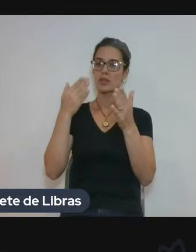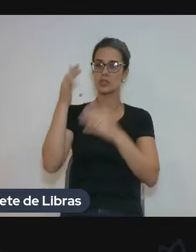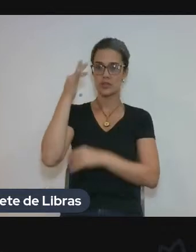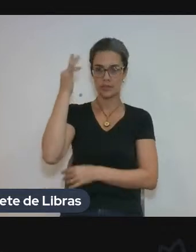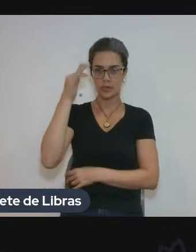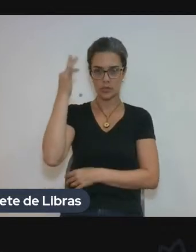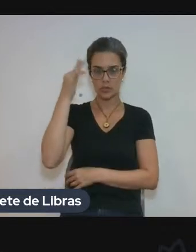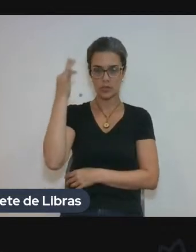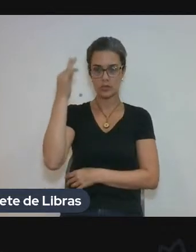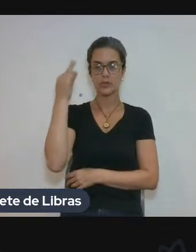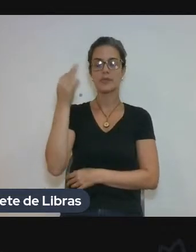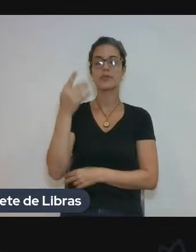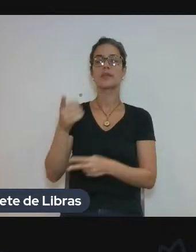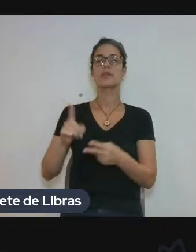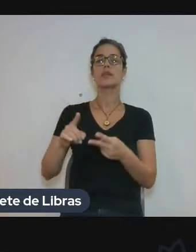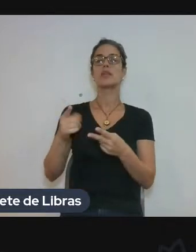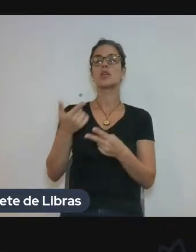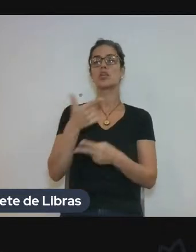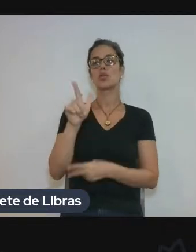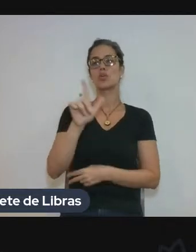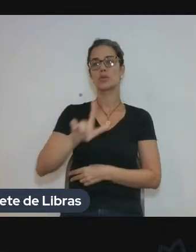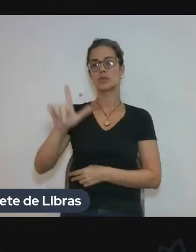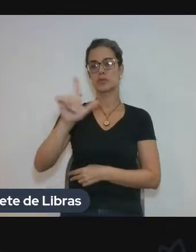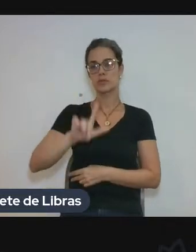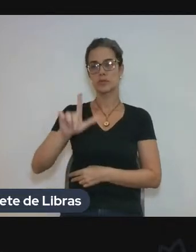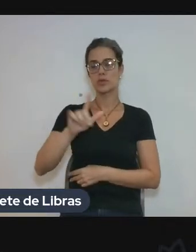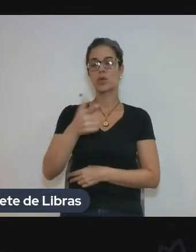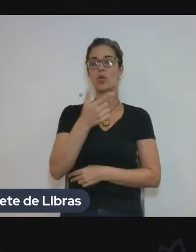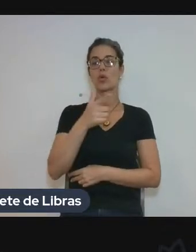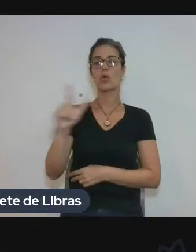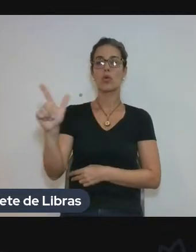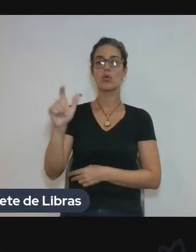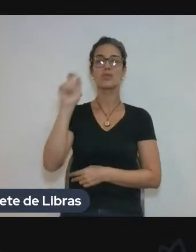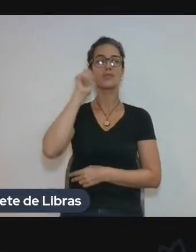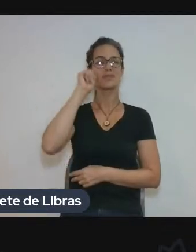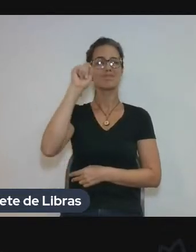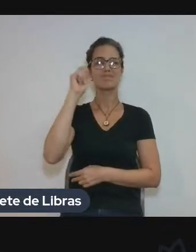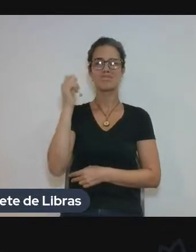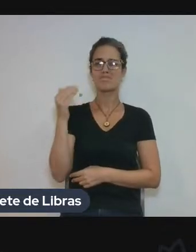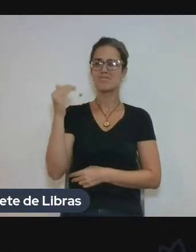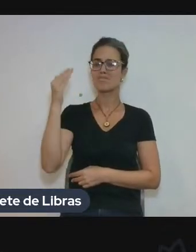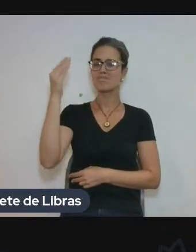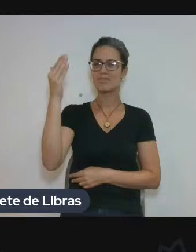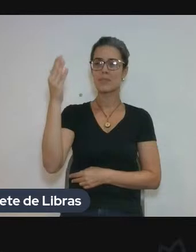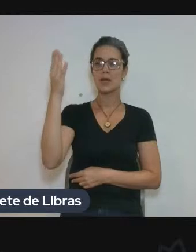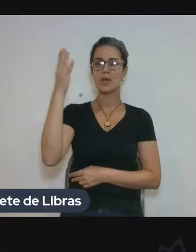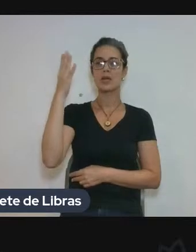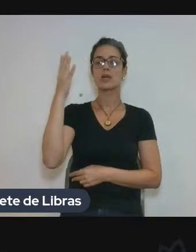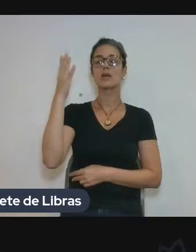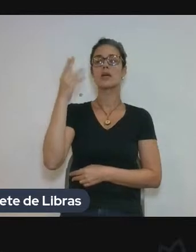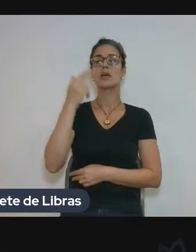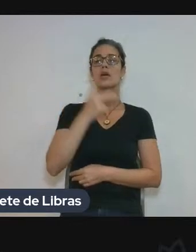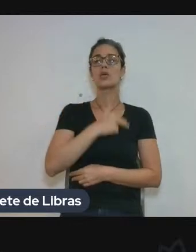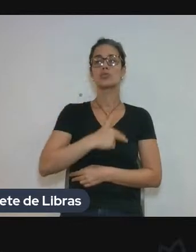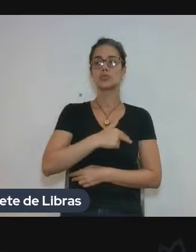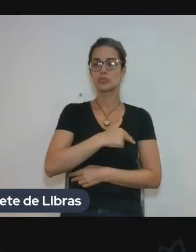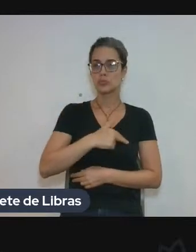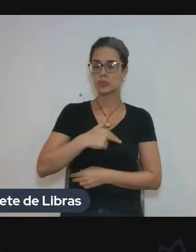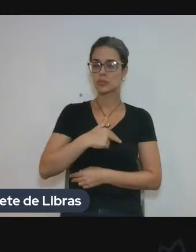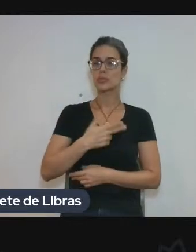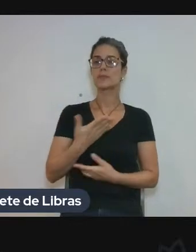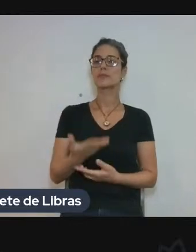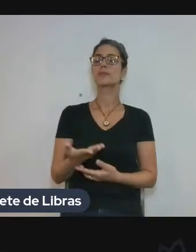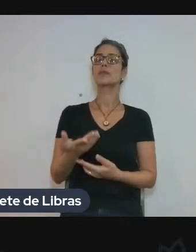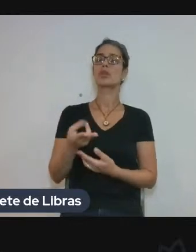de várias outras literaturas, né? com autor best-seller da Suécia, autor prêmio Nobel, que continua